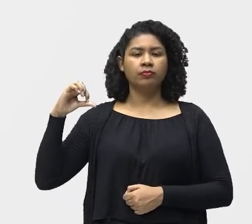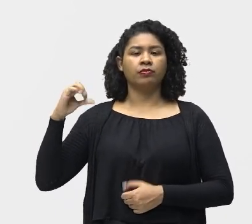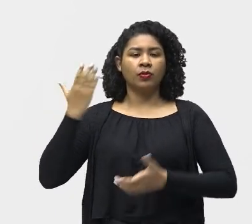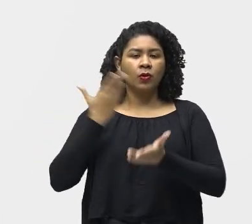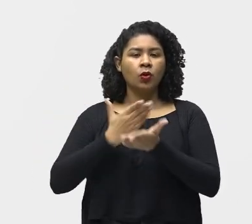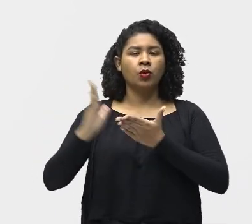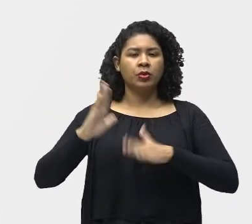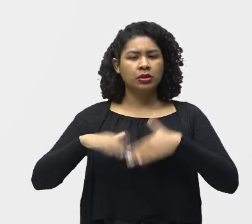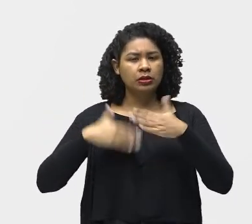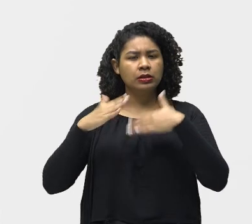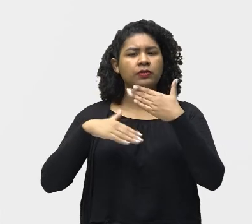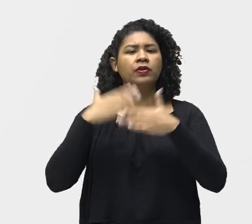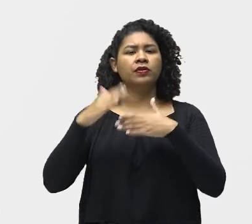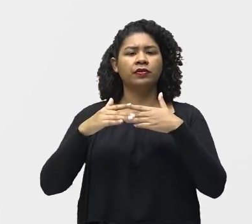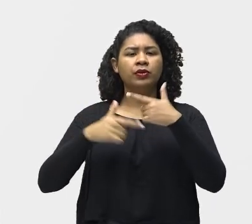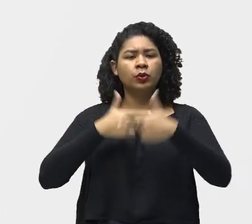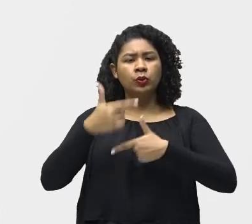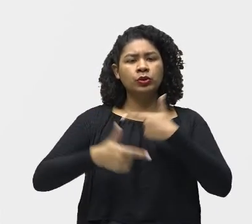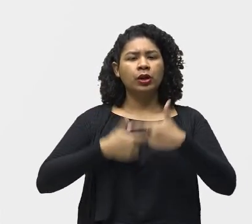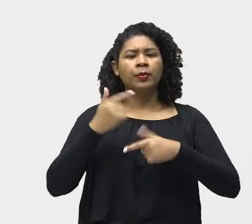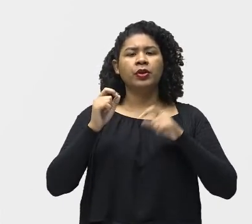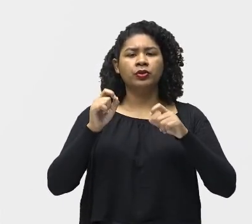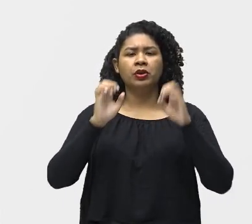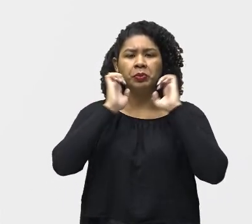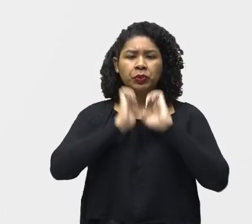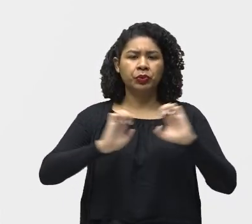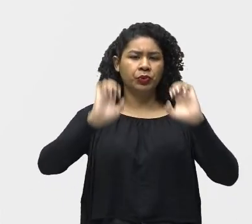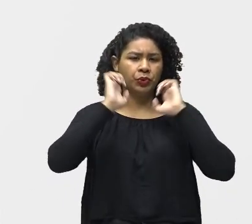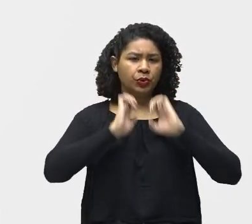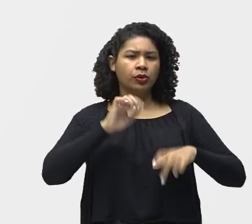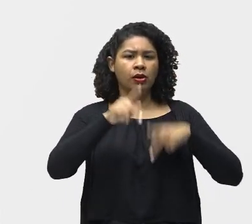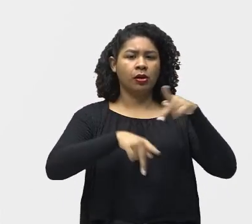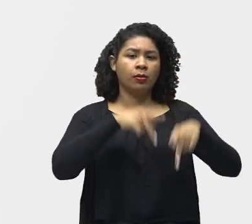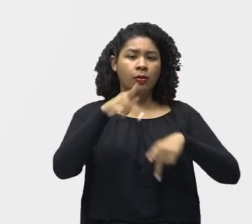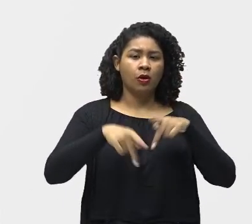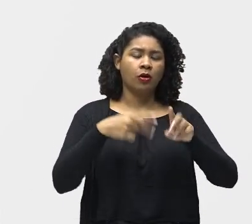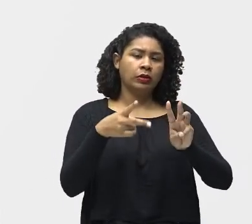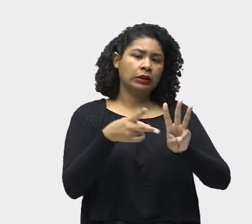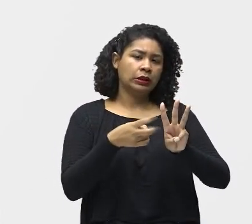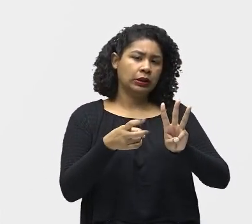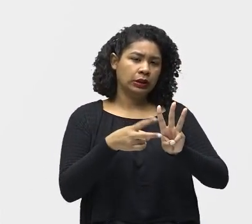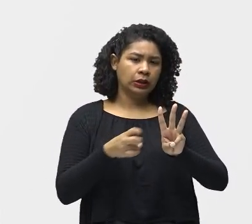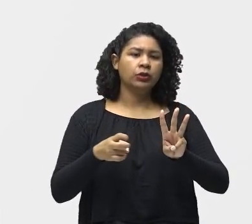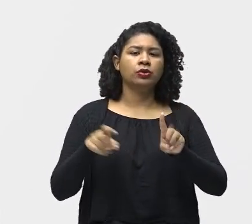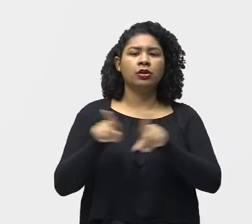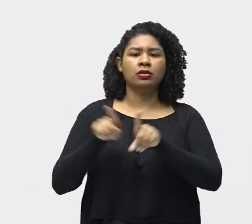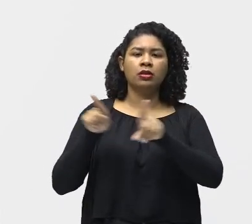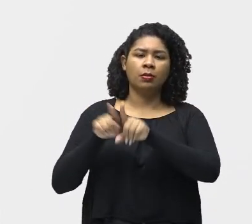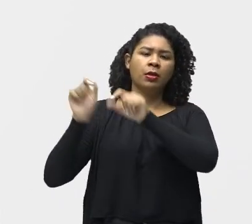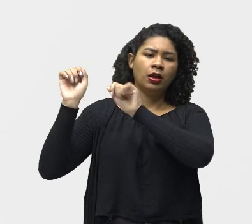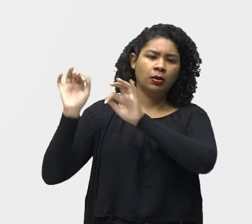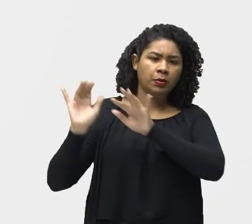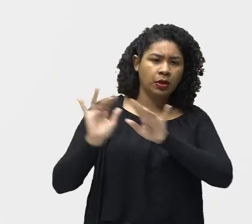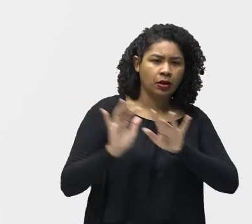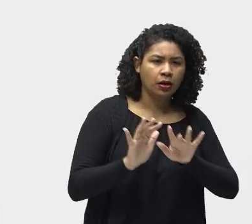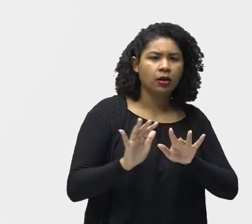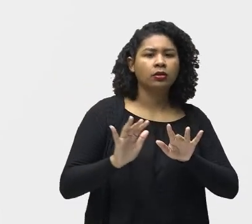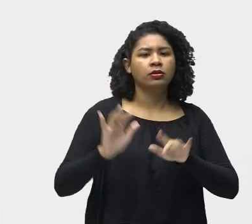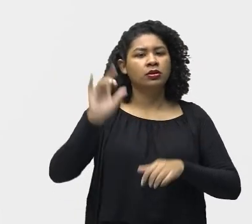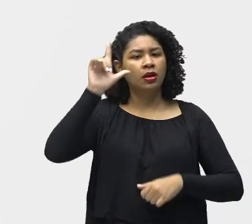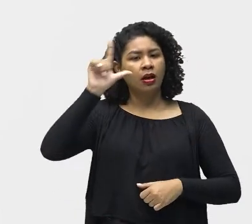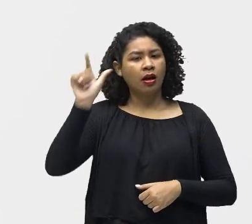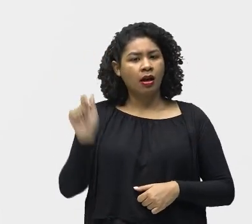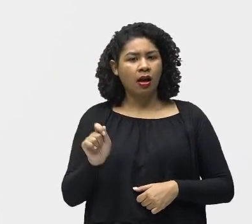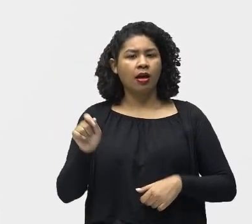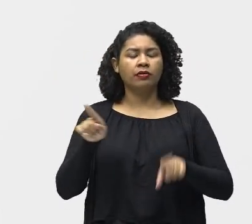desenvolver Um trabalho De catequização Dos povos Índios Imigrantes Africanos E imigrantes Europeus Só